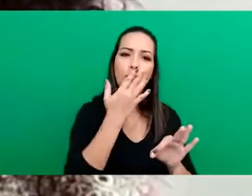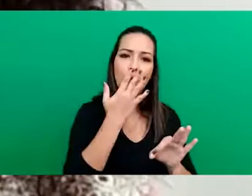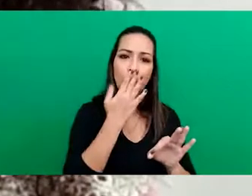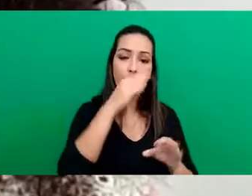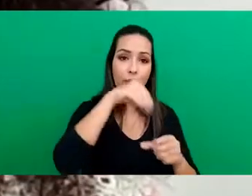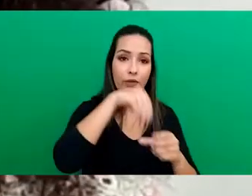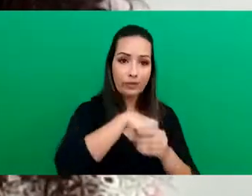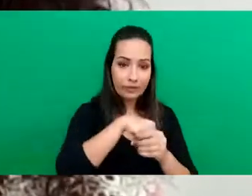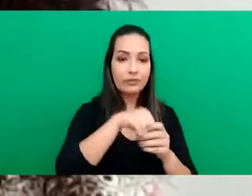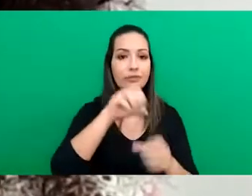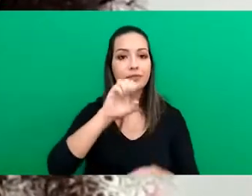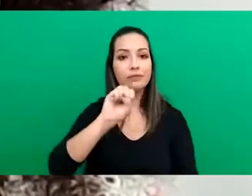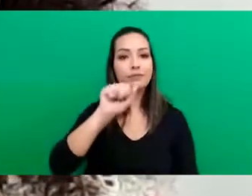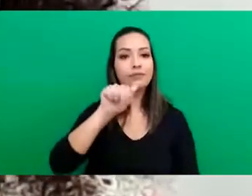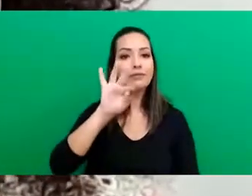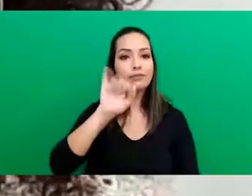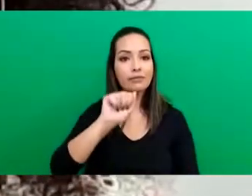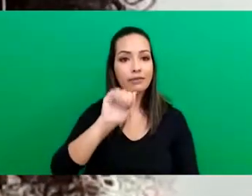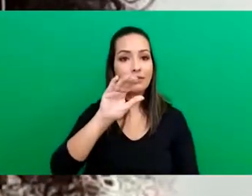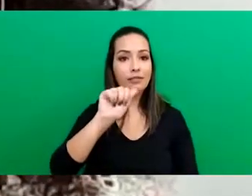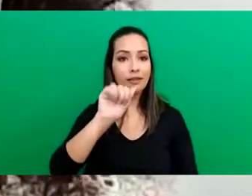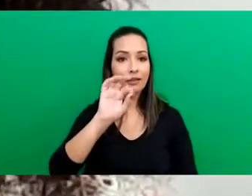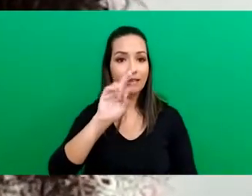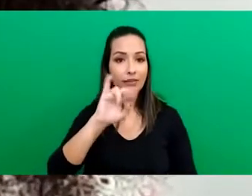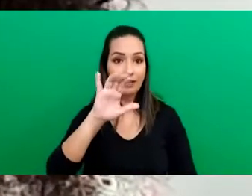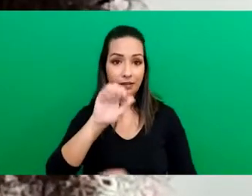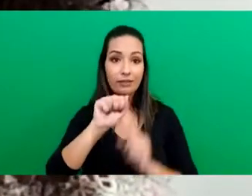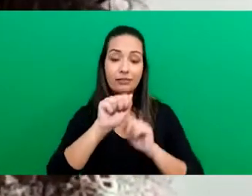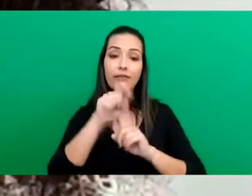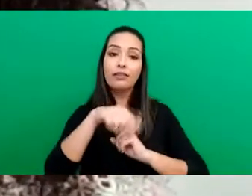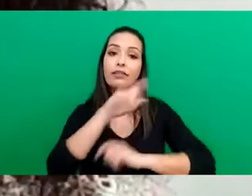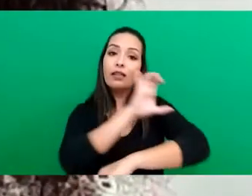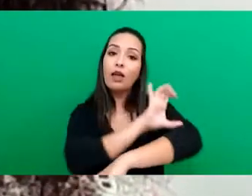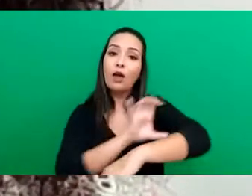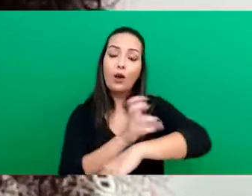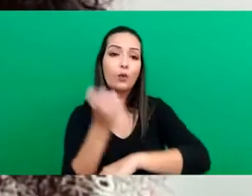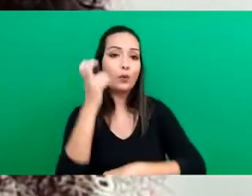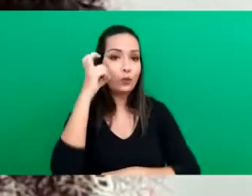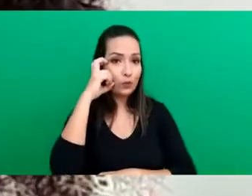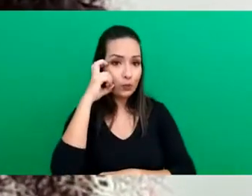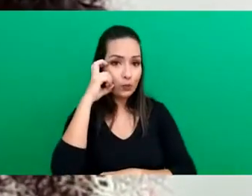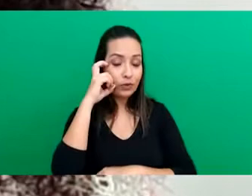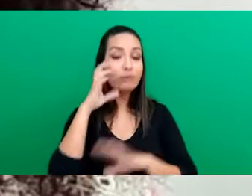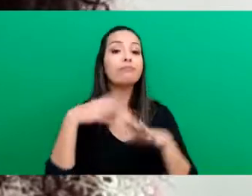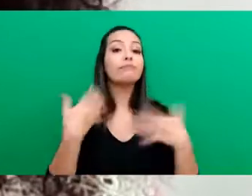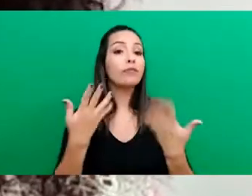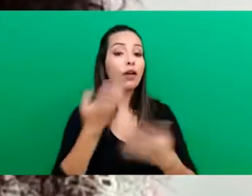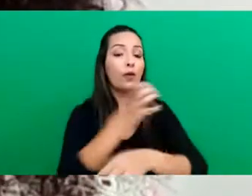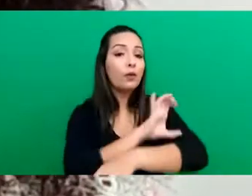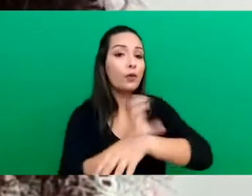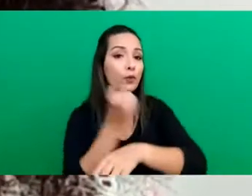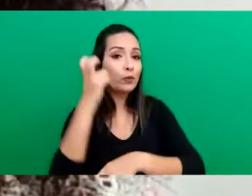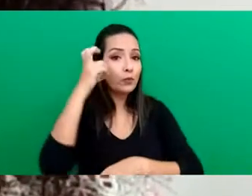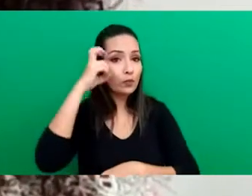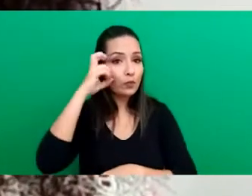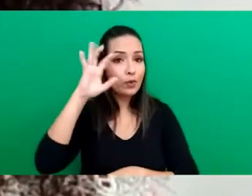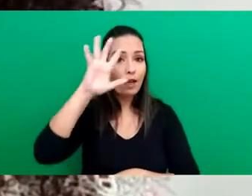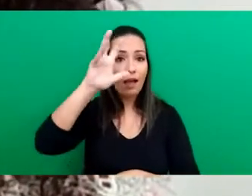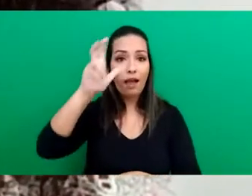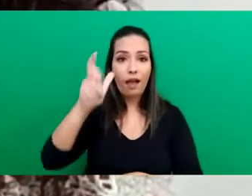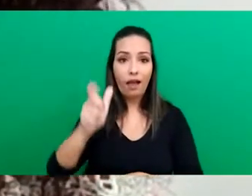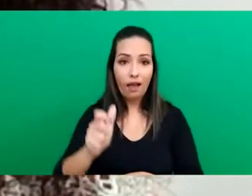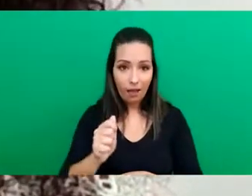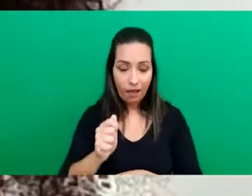ele também trabalha com o fortalecimento de uma cultura, a cultura afrodescendente. Dentro do projeto que